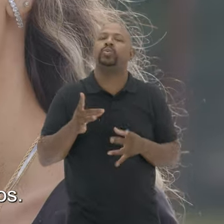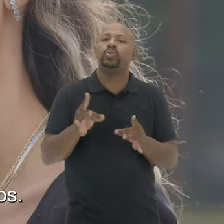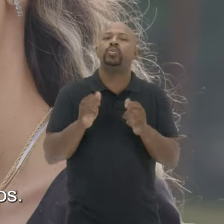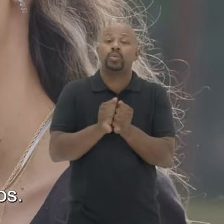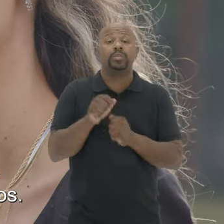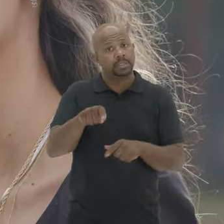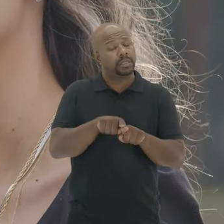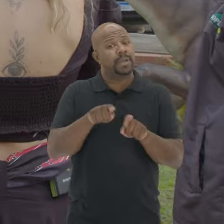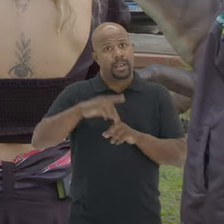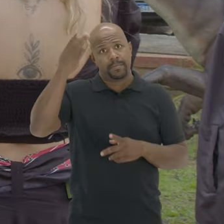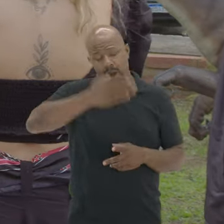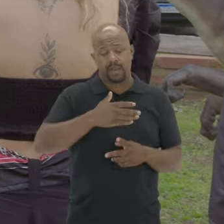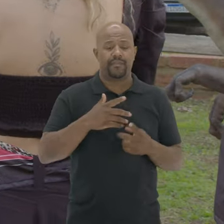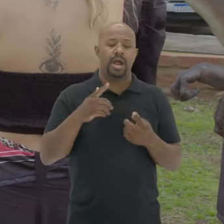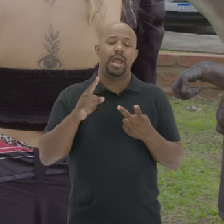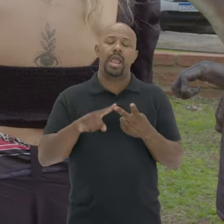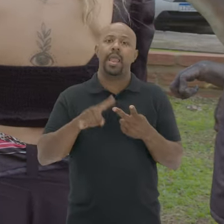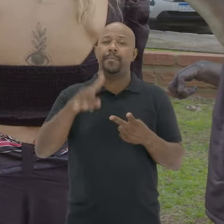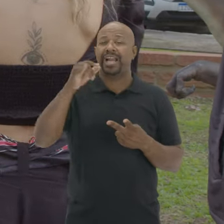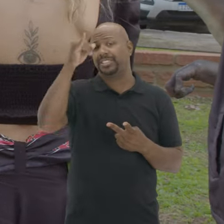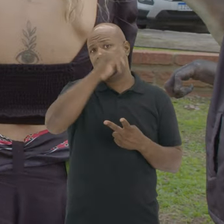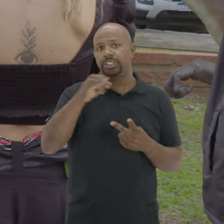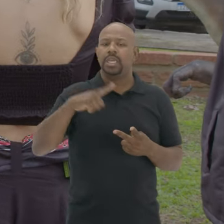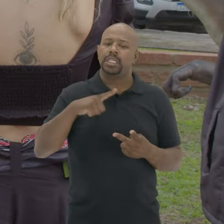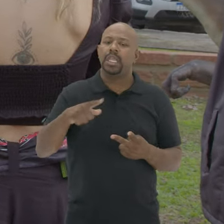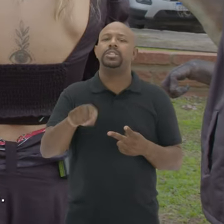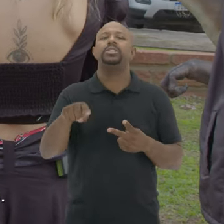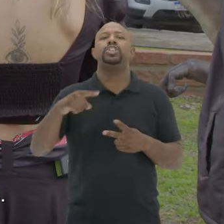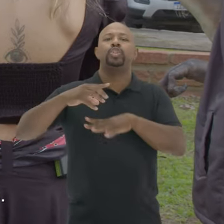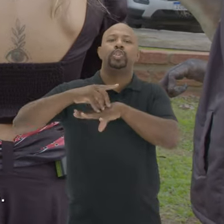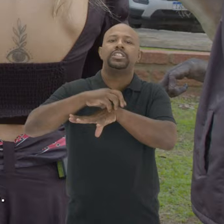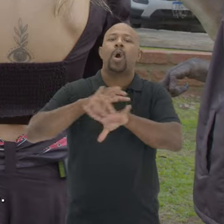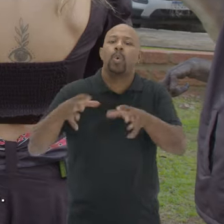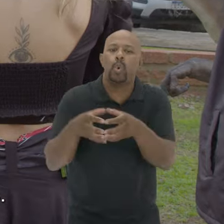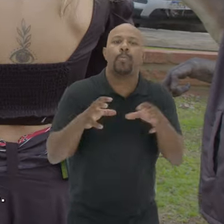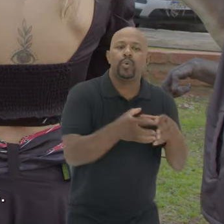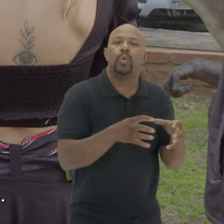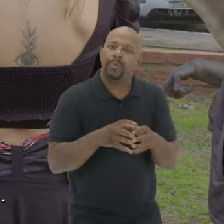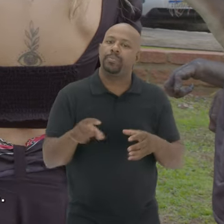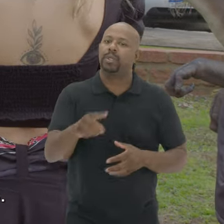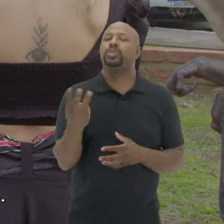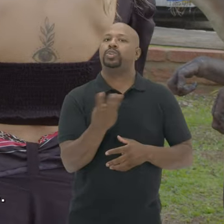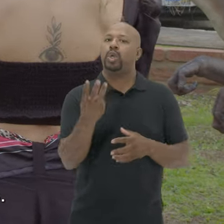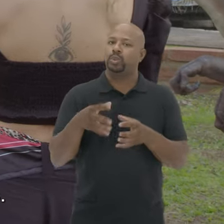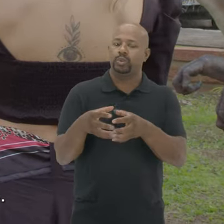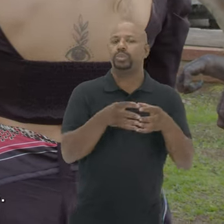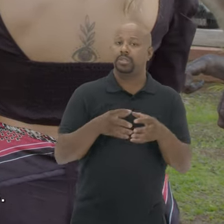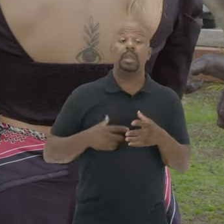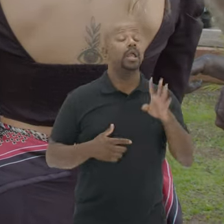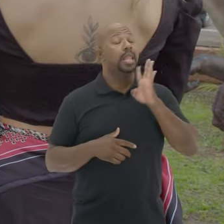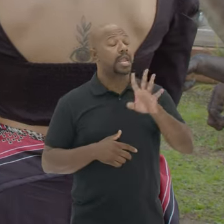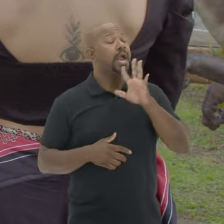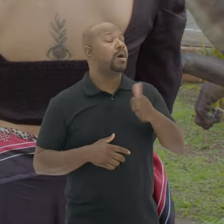E se preservaram juntos Então isso também Acaba sendo A evidência mais antiga Que a gente tem De hábito gregário Em dinossauros Que é esse hábito De